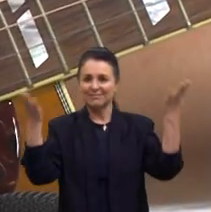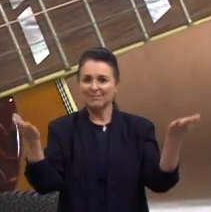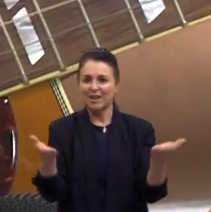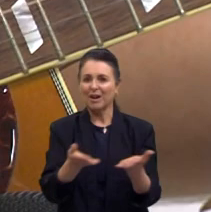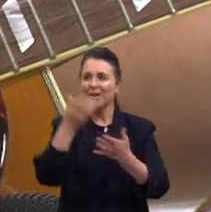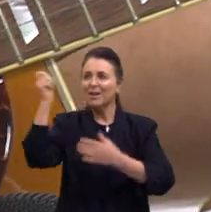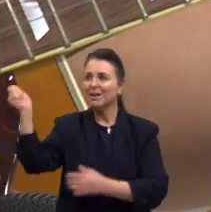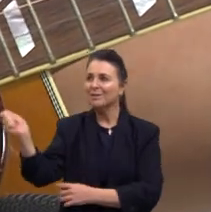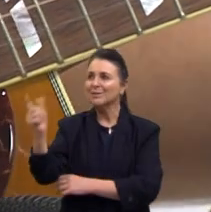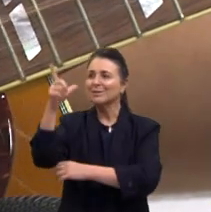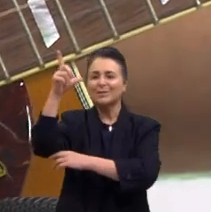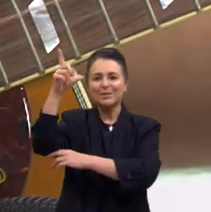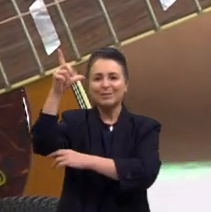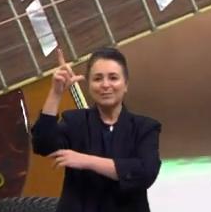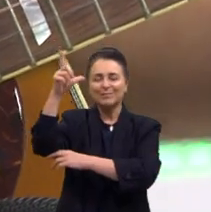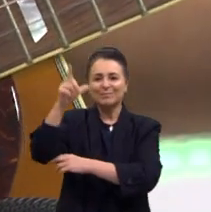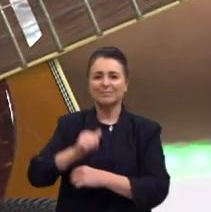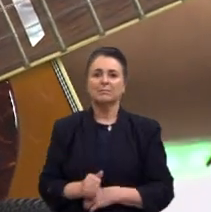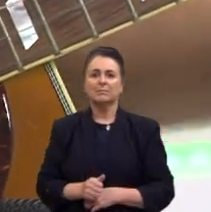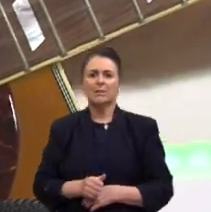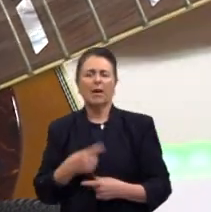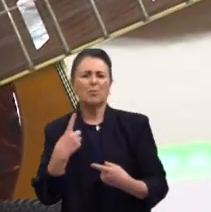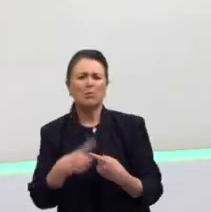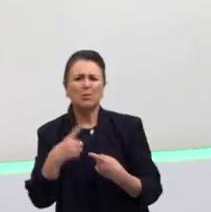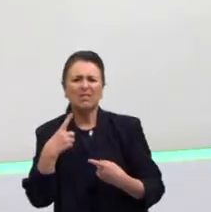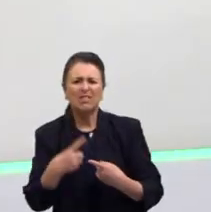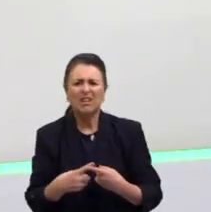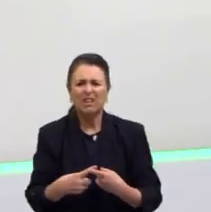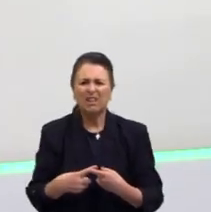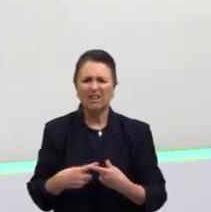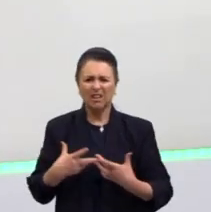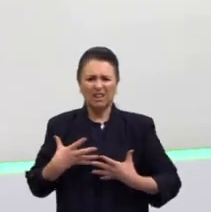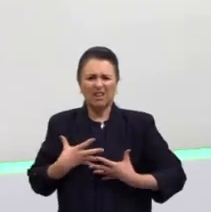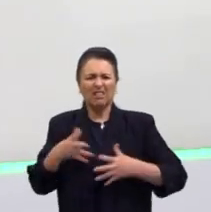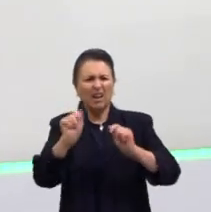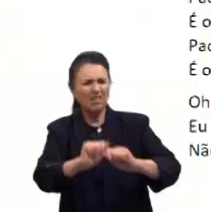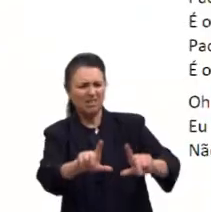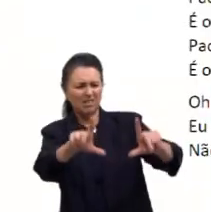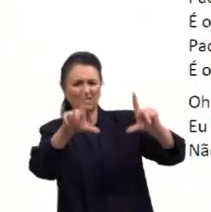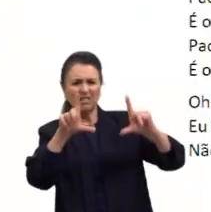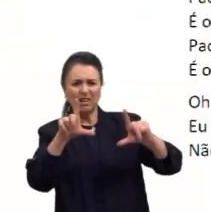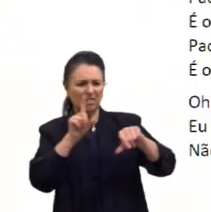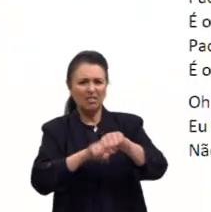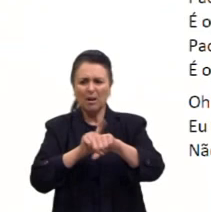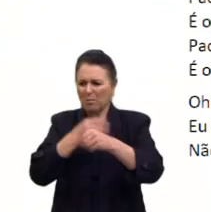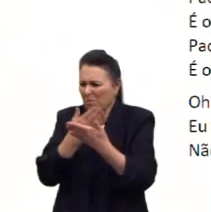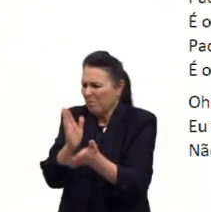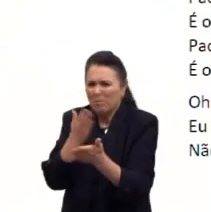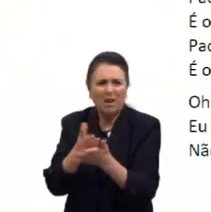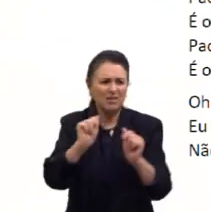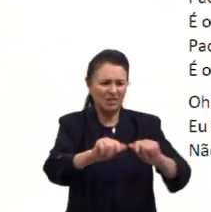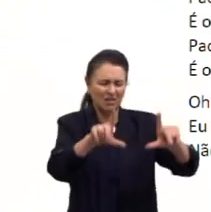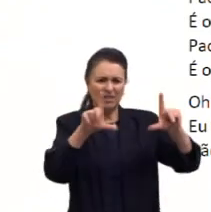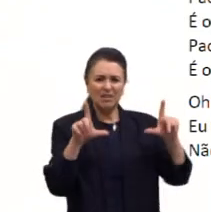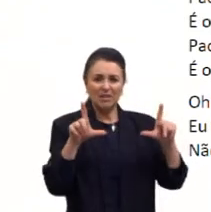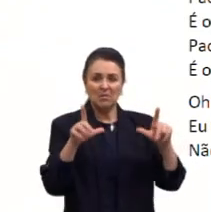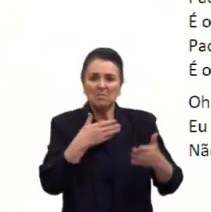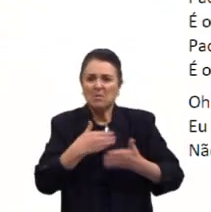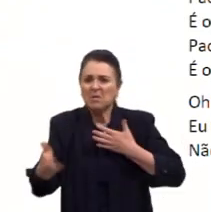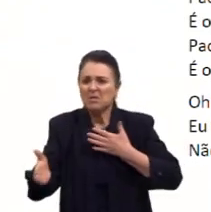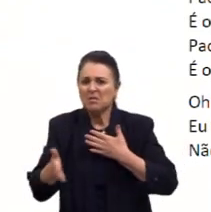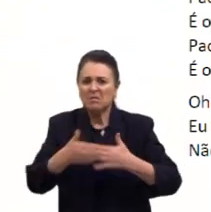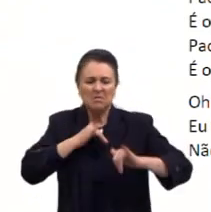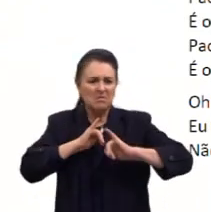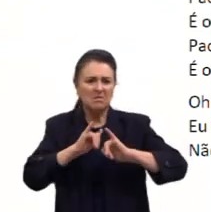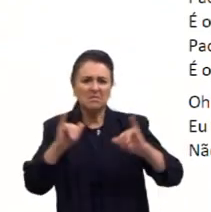a luz do sol. Pra que tanta TV? Tanto tempo pra perder? Qualquer coisa